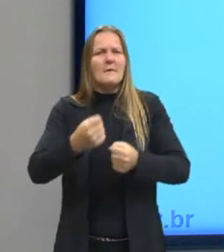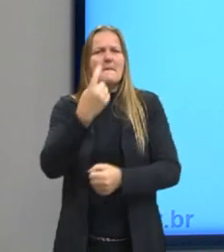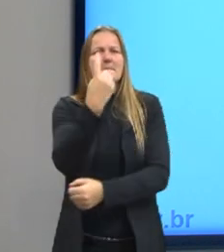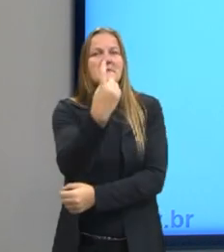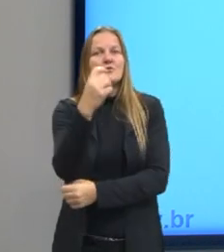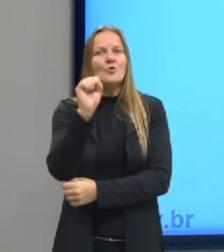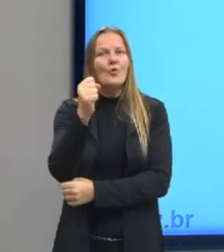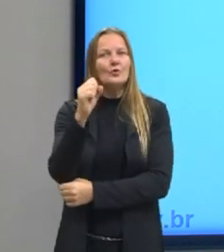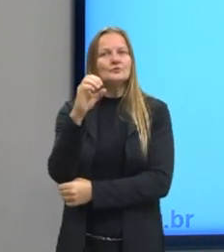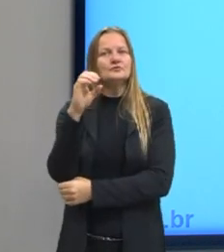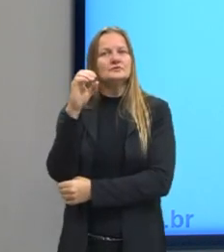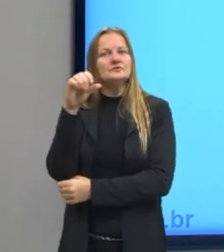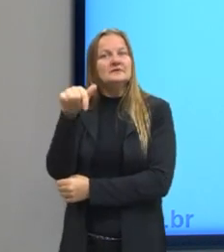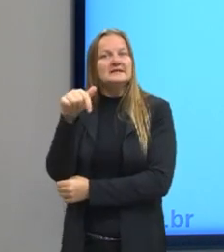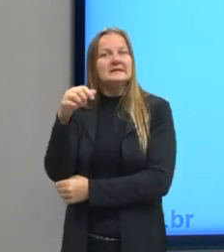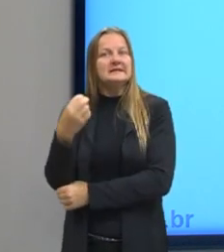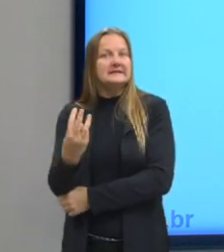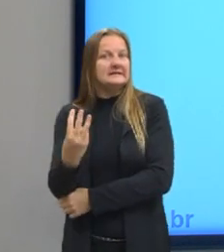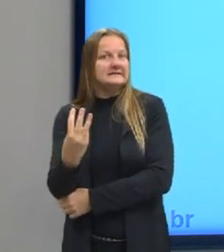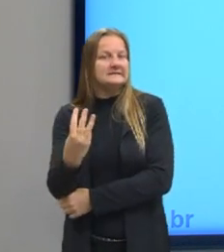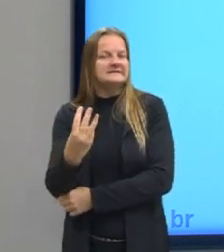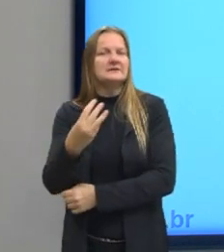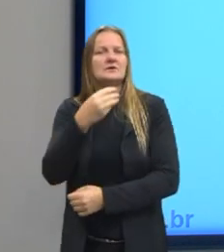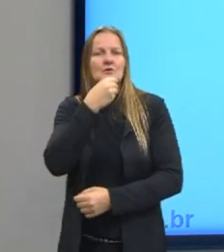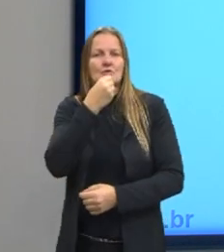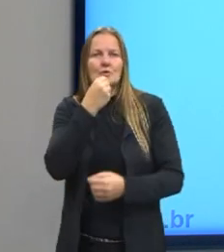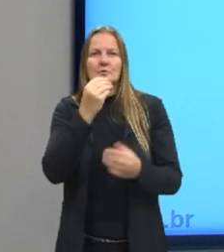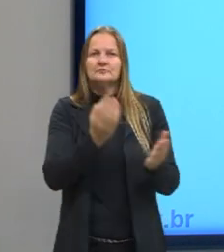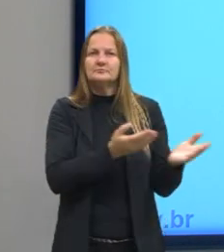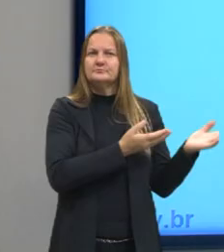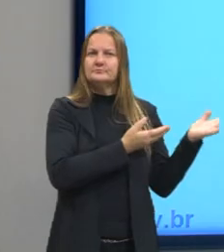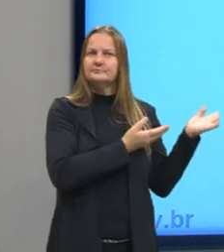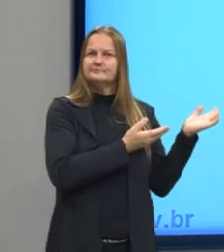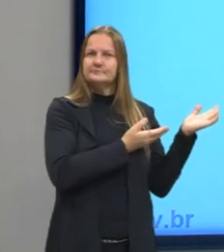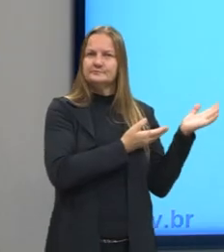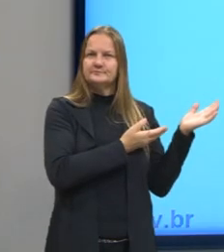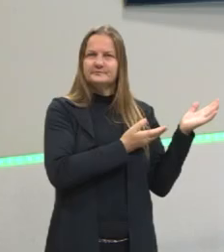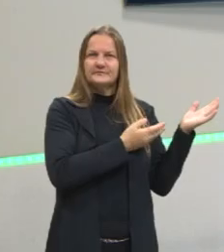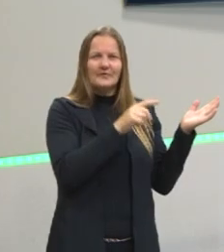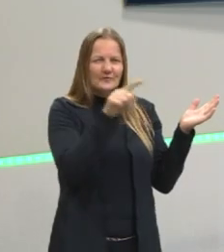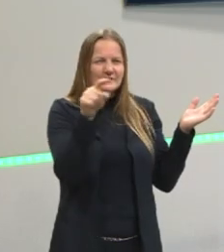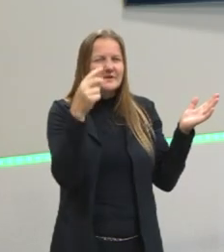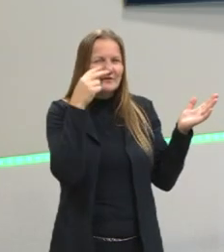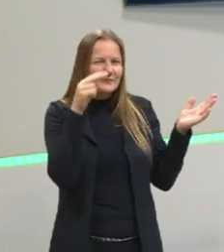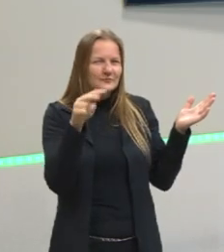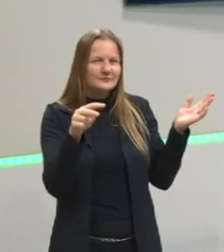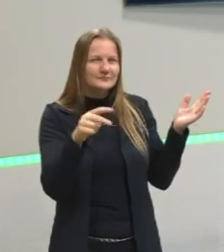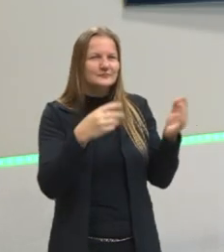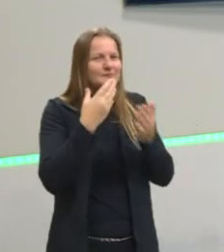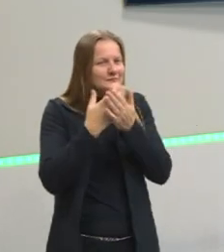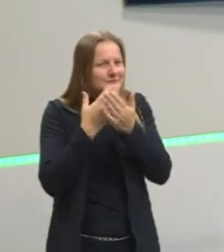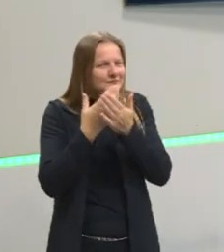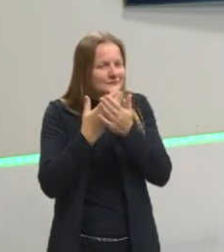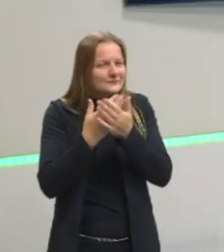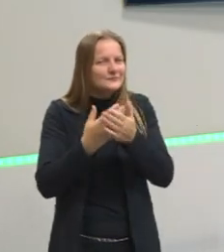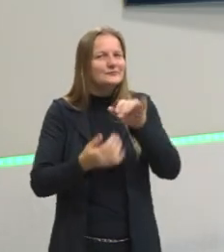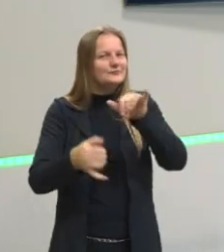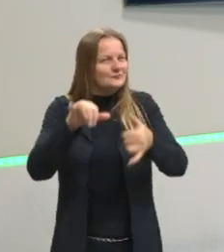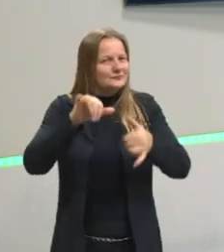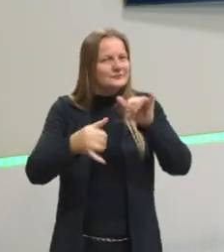1873, o Van der Waals, que alguém já deve ter visto aí nos nossos estudos, algumas